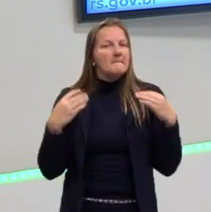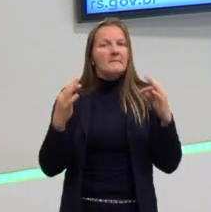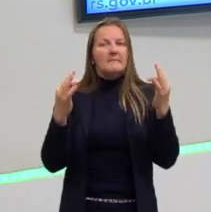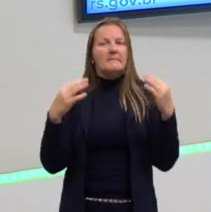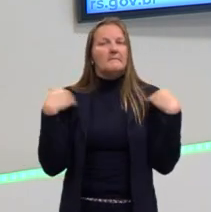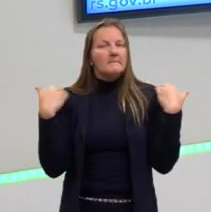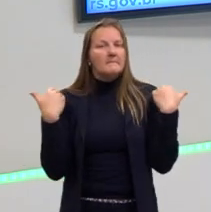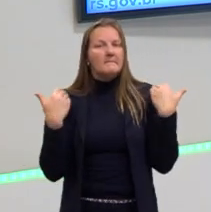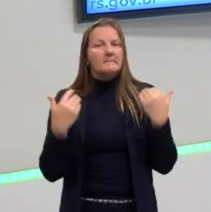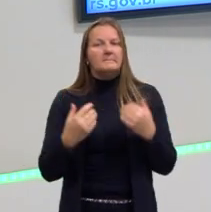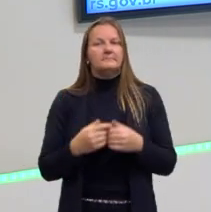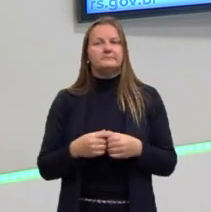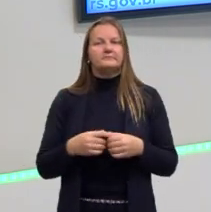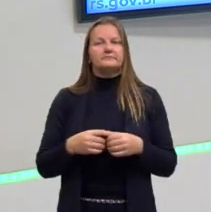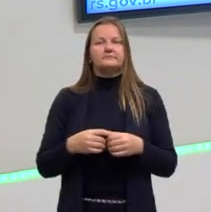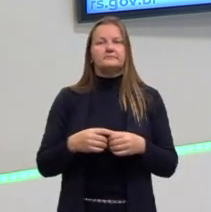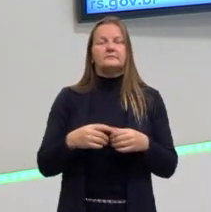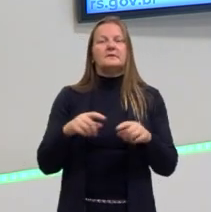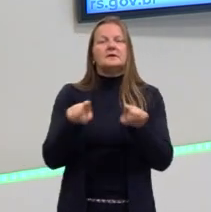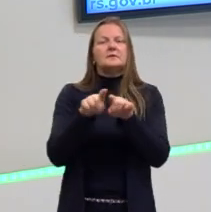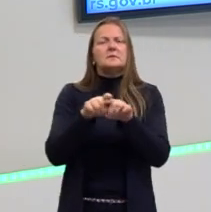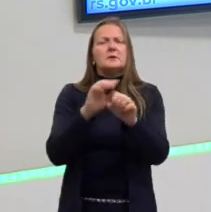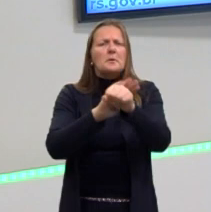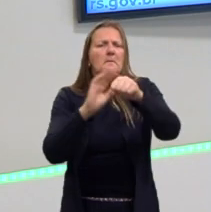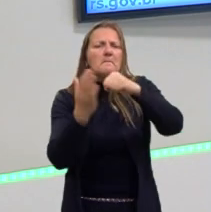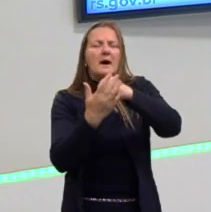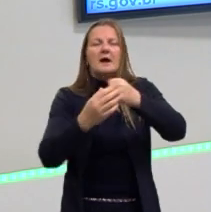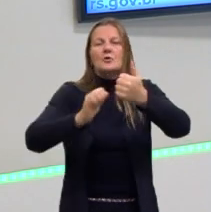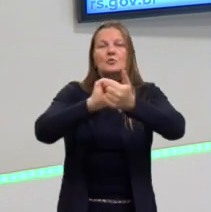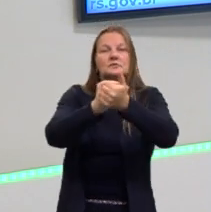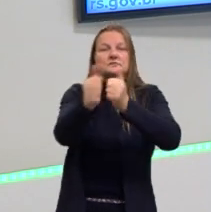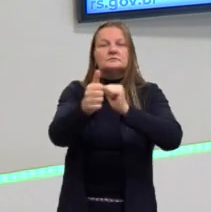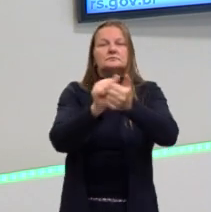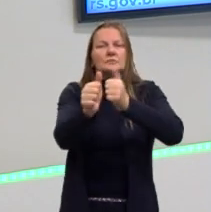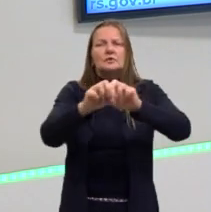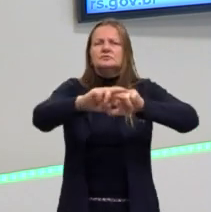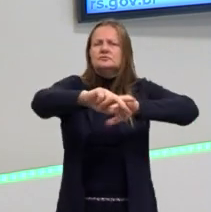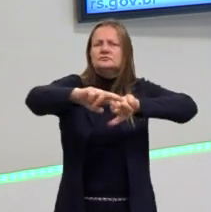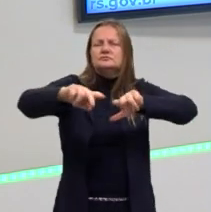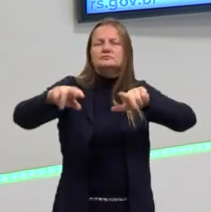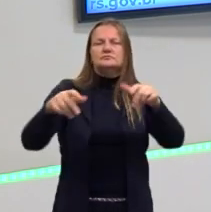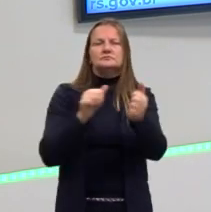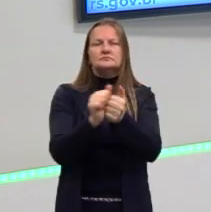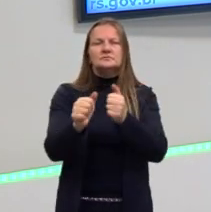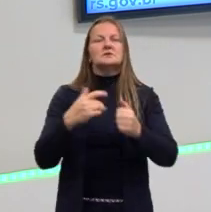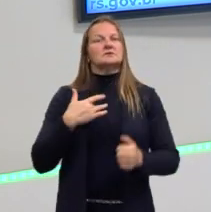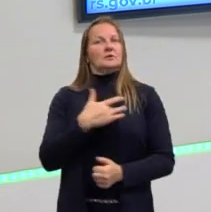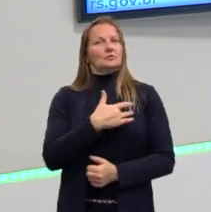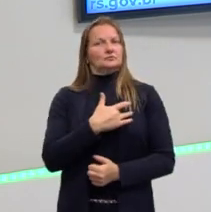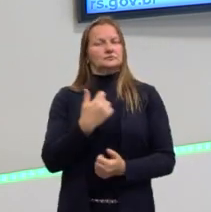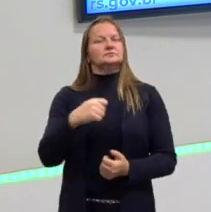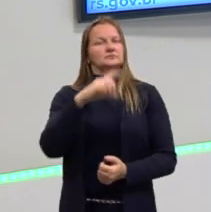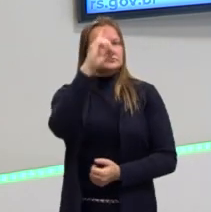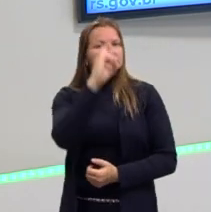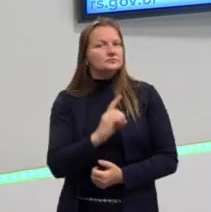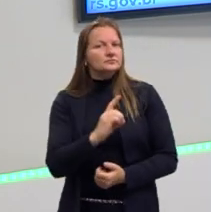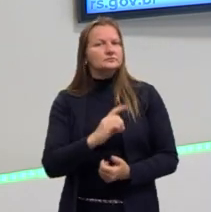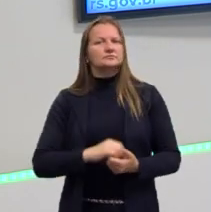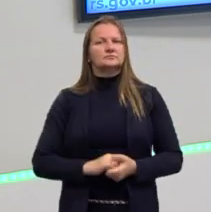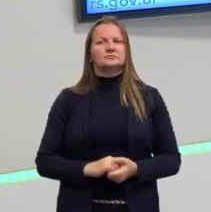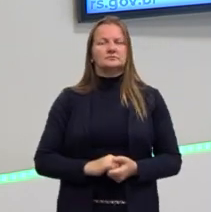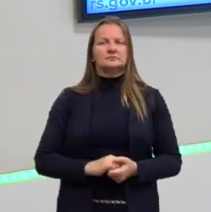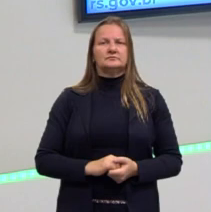Portanto, nós temos direito, no nosso bairro, ter sua quadra de esportes, dos multiesportes. A saúde, é